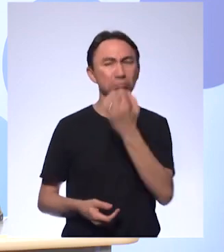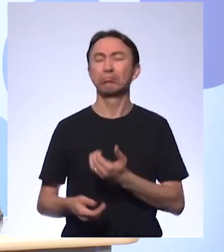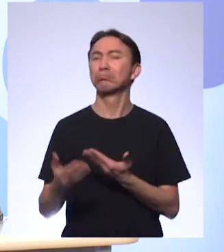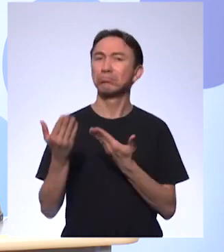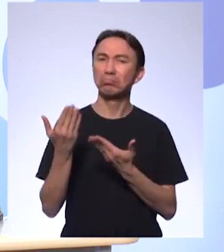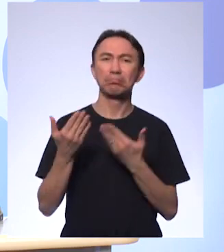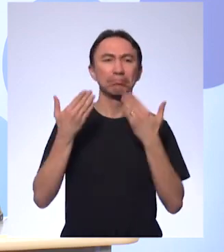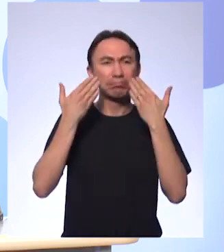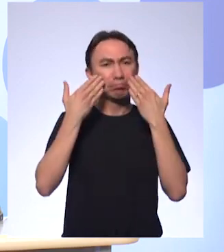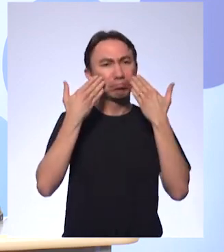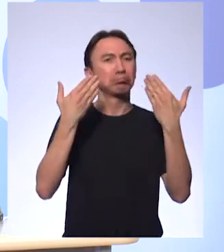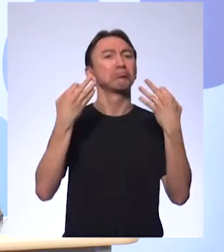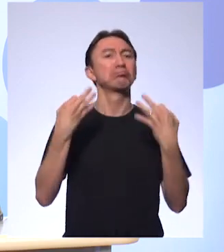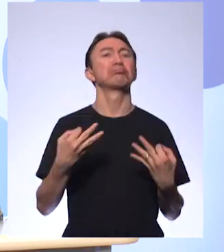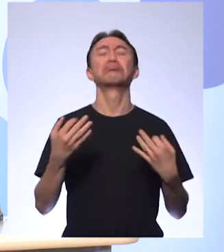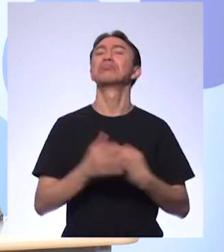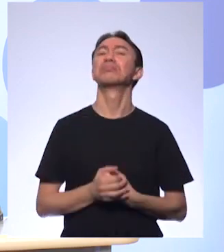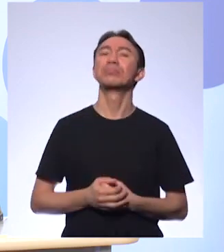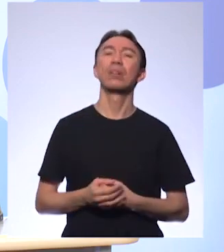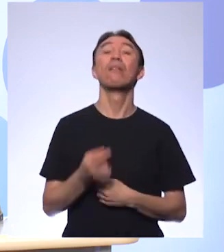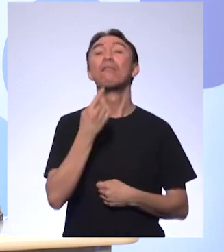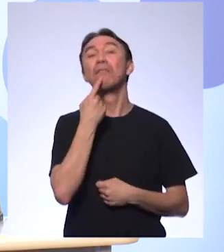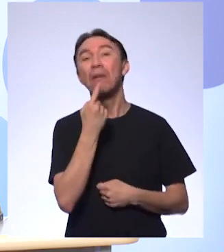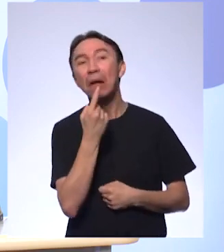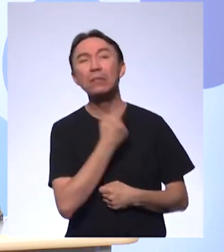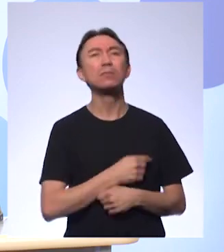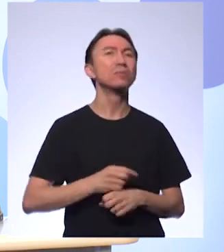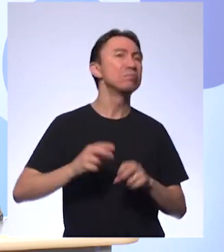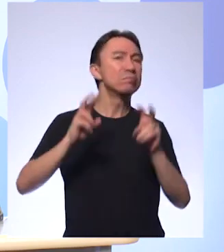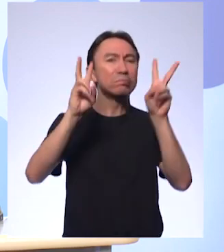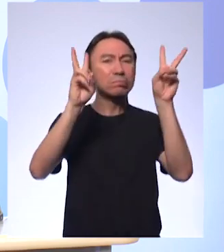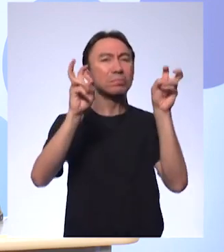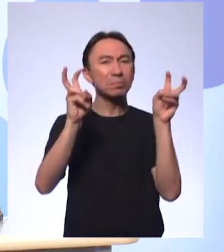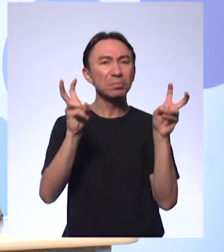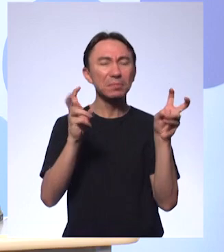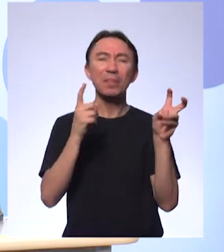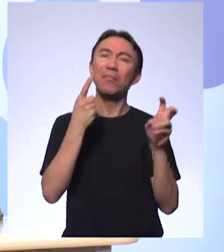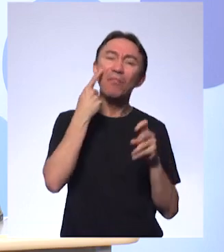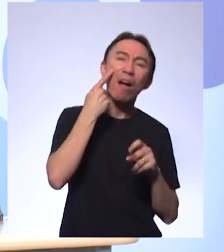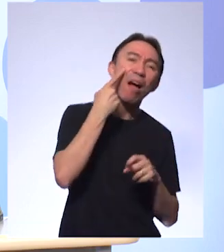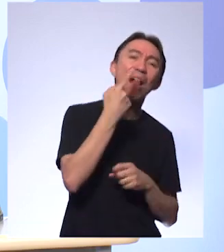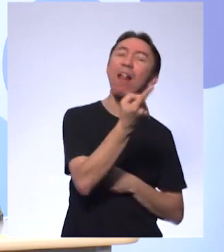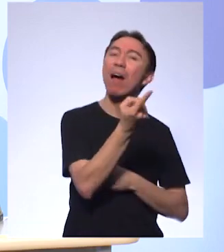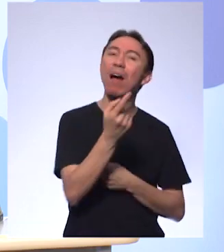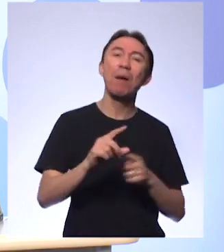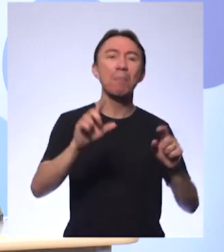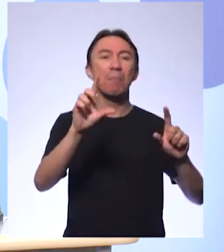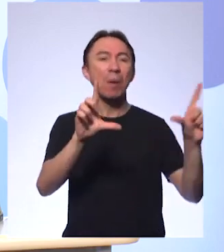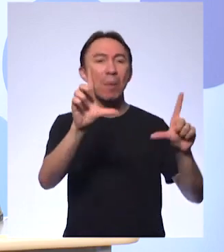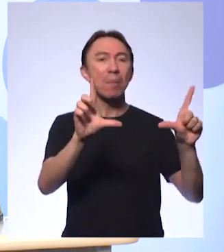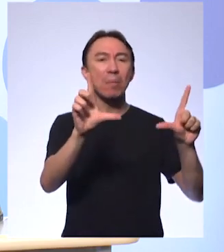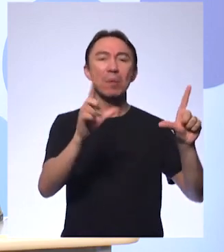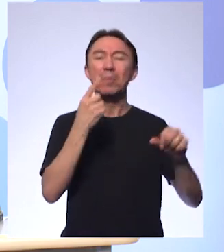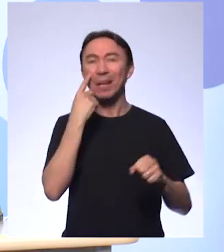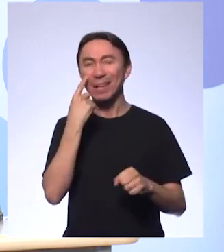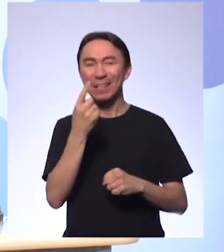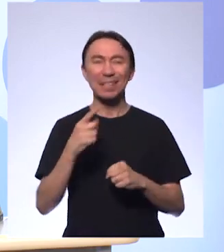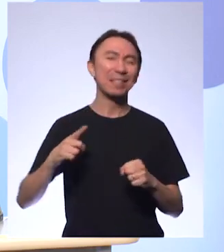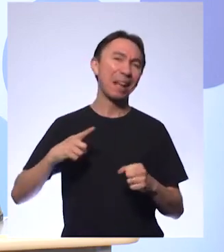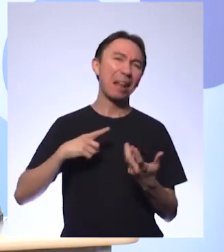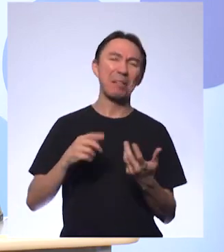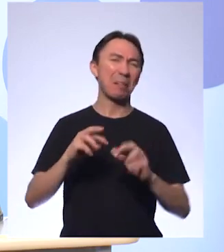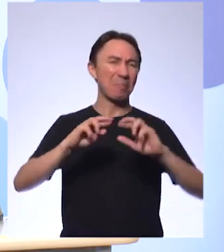falando sobre as questões que são levantadas aí diariamente a gente ouve nos noticiários e a gente traz aqui sempre como elementos que são as